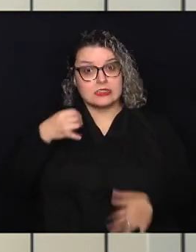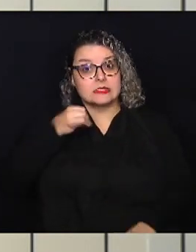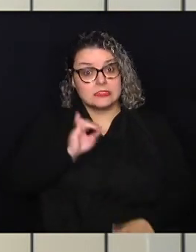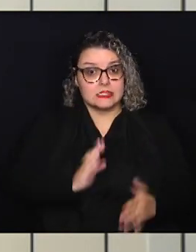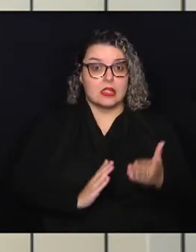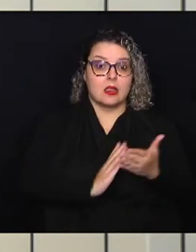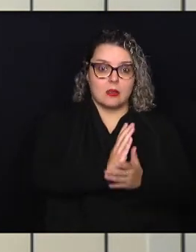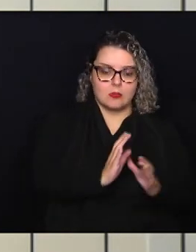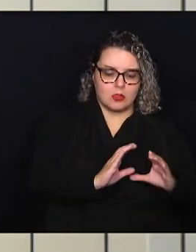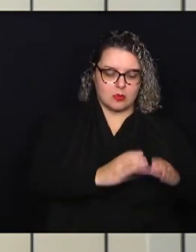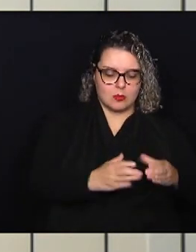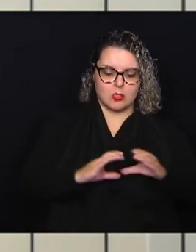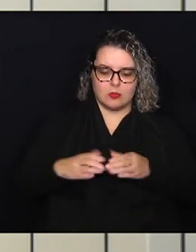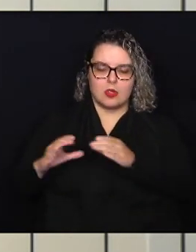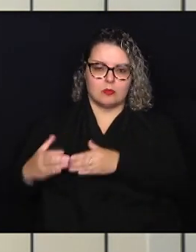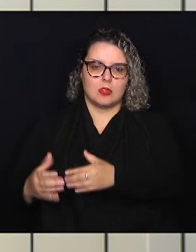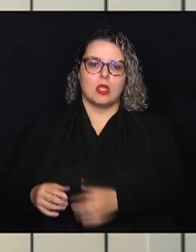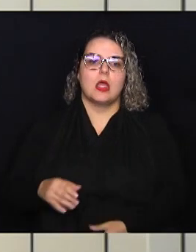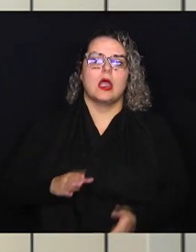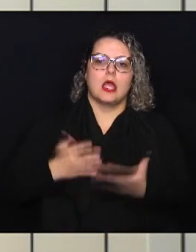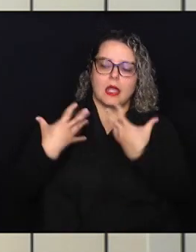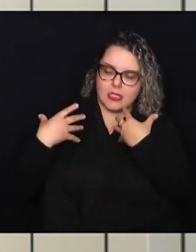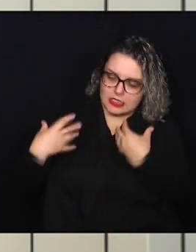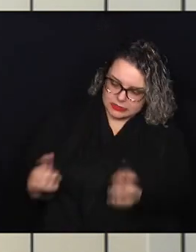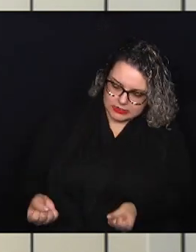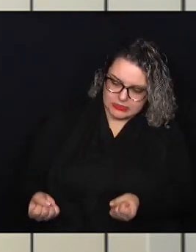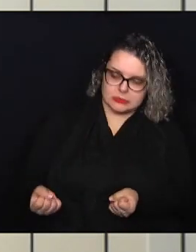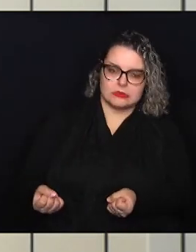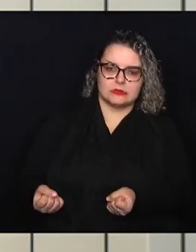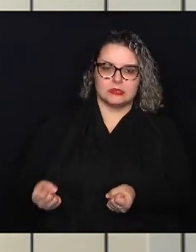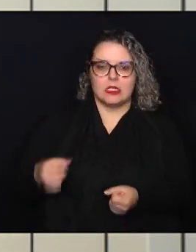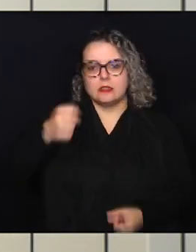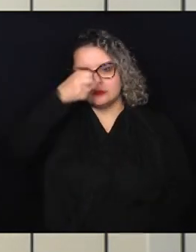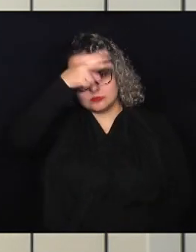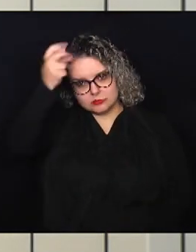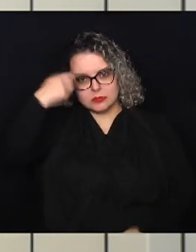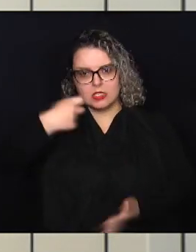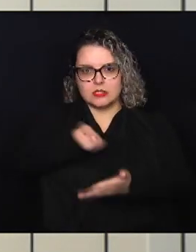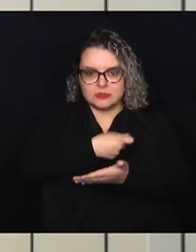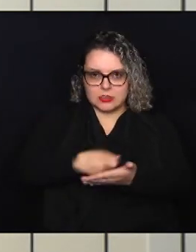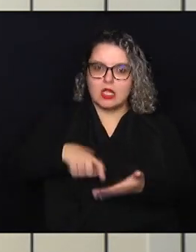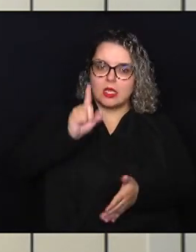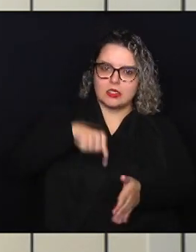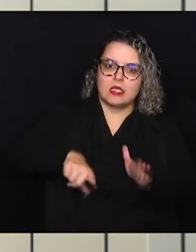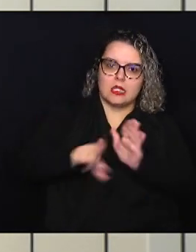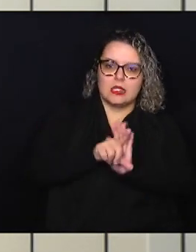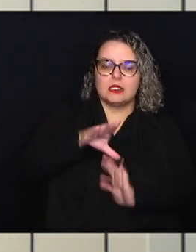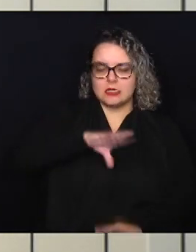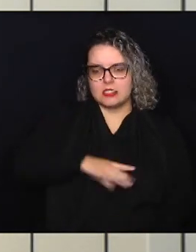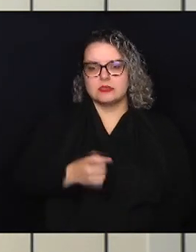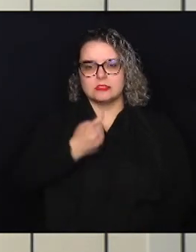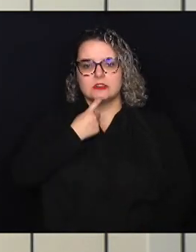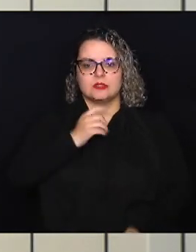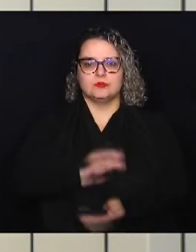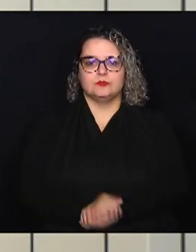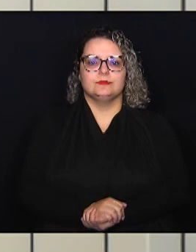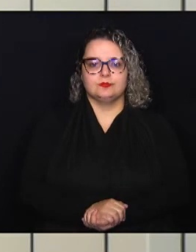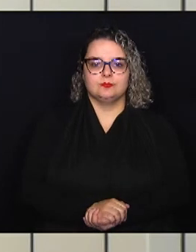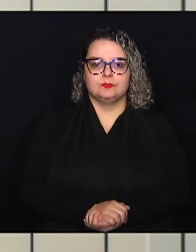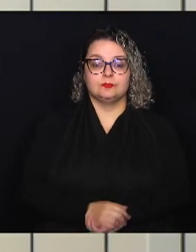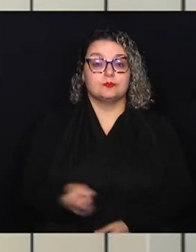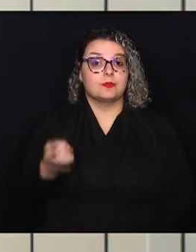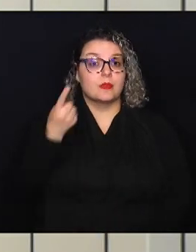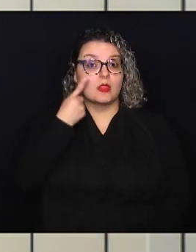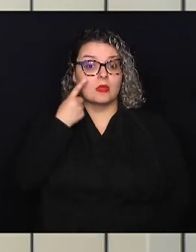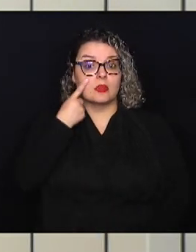aprovado, aí sim vai para a sanção do prefeito, que se for assinado, torna a lei aqui na cidade de Campinas. E olha